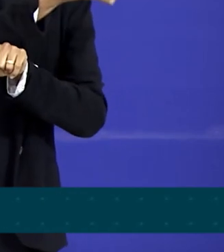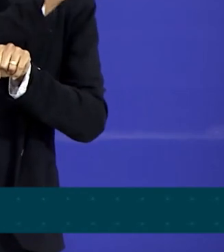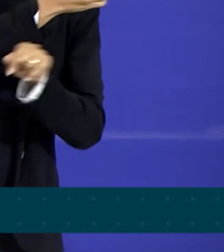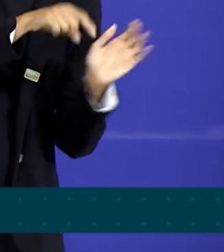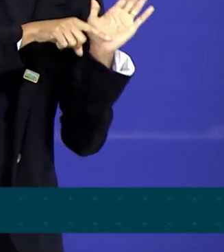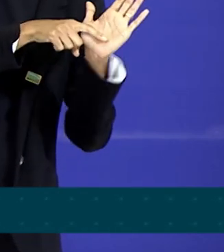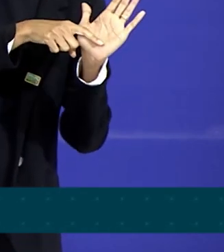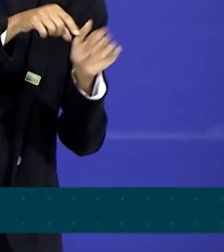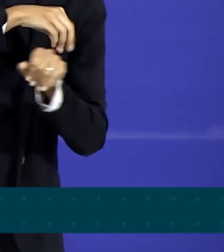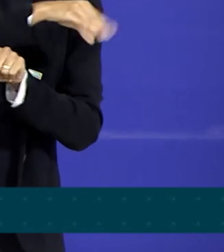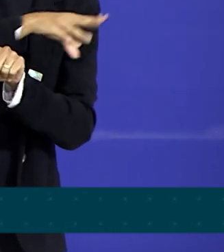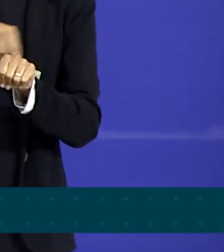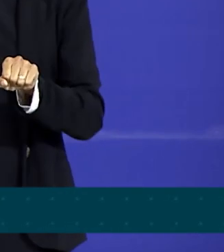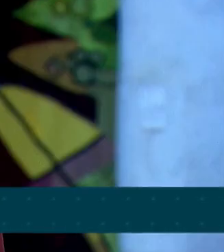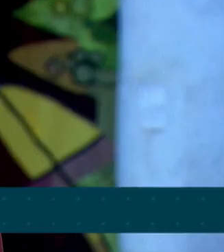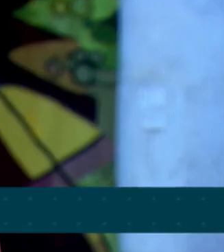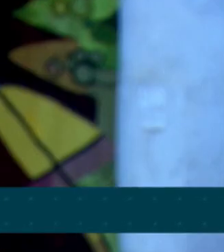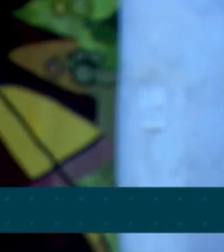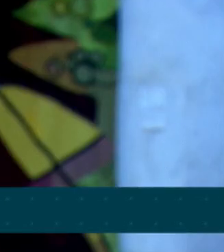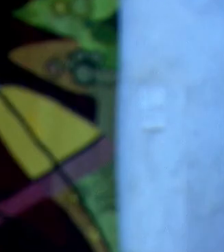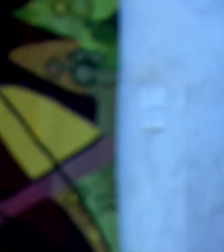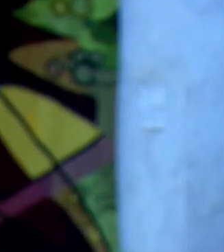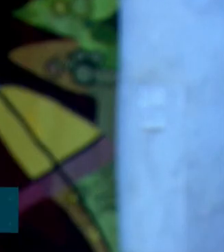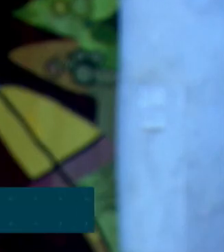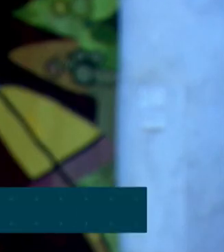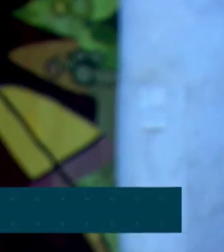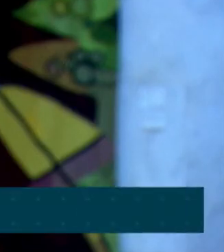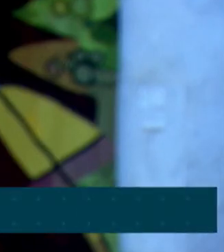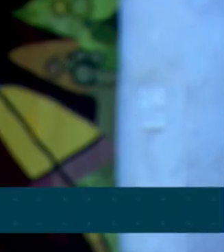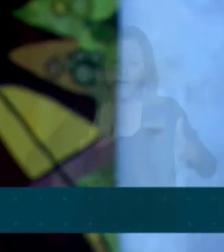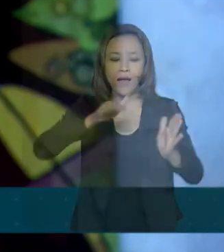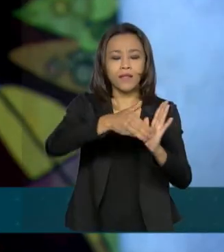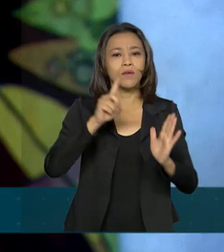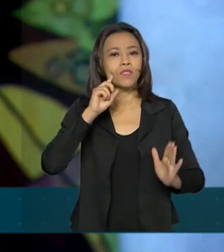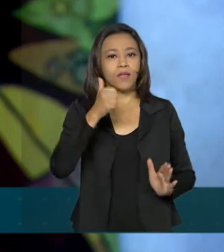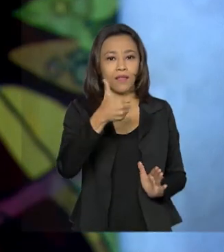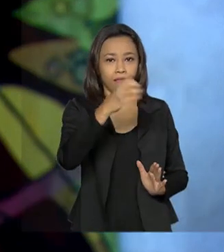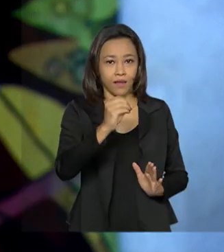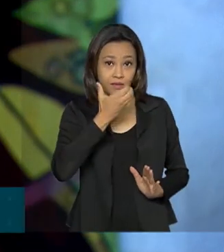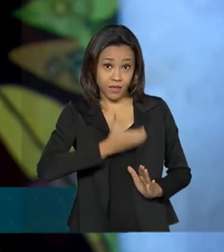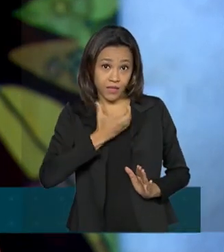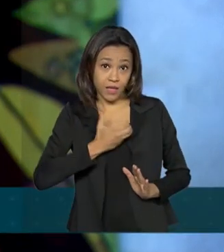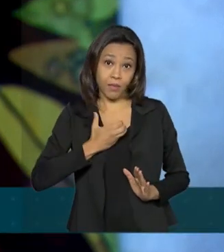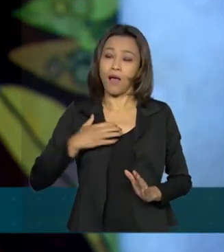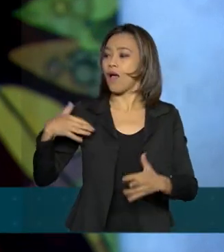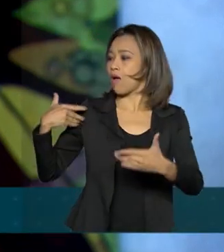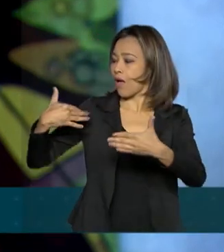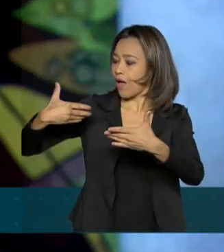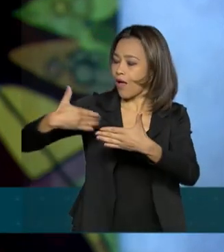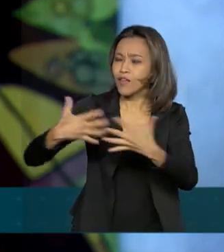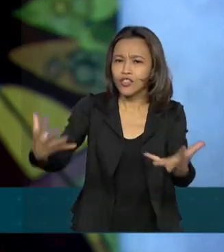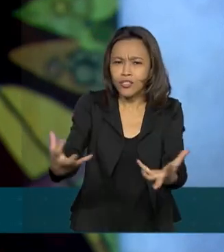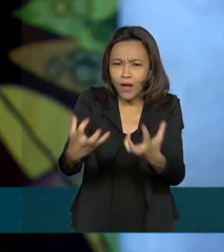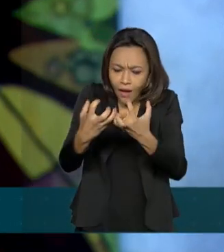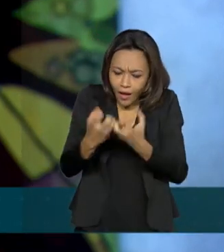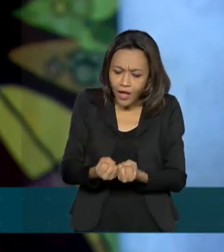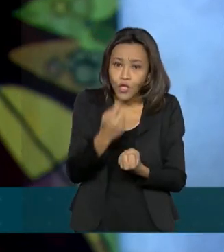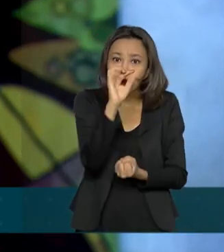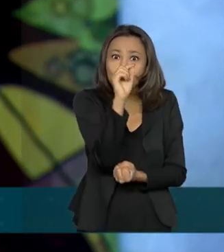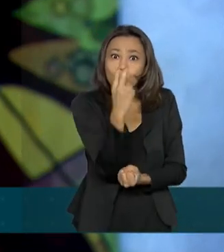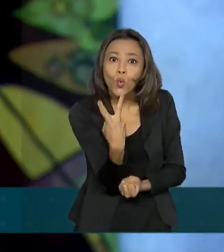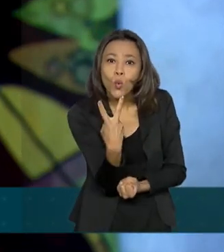instituições de acolhimento de idosos. A campanha vai até o dia 10 de dezembro e, por enquanto, arrecadou mais de duas